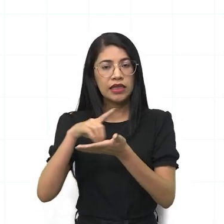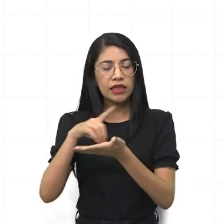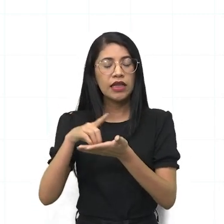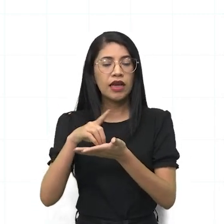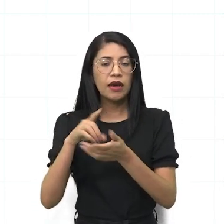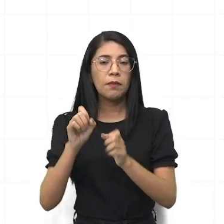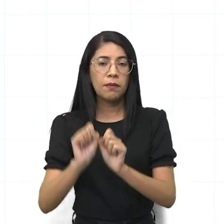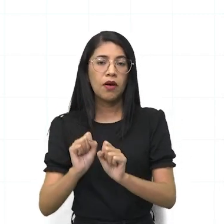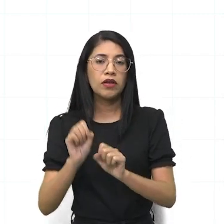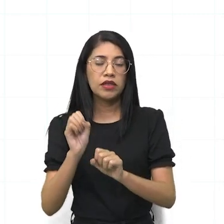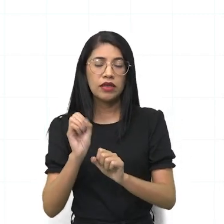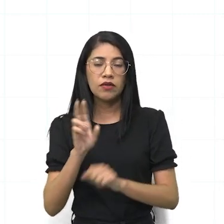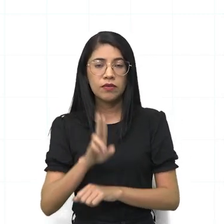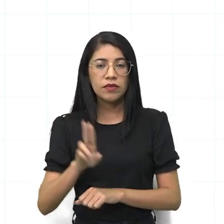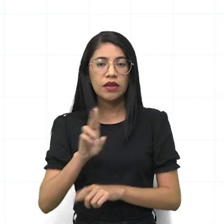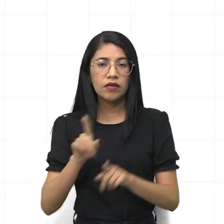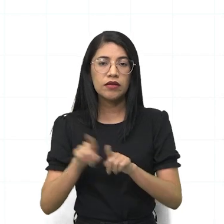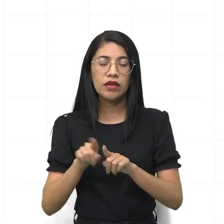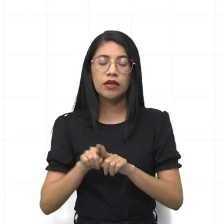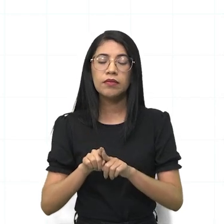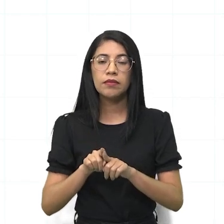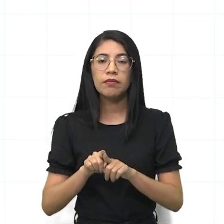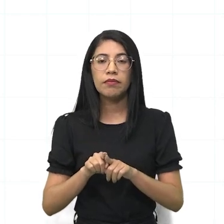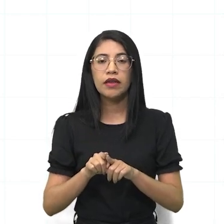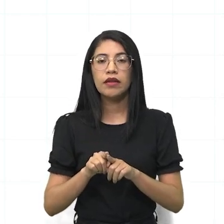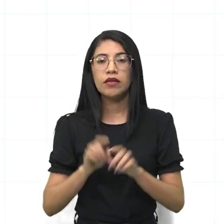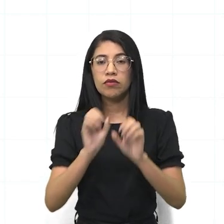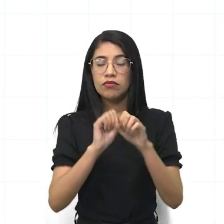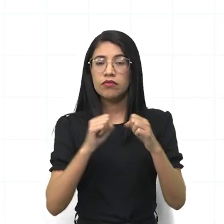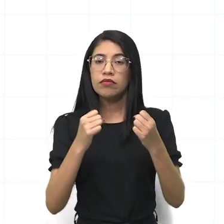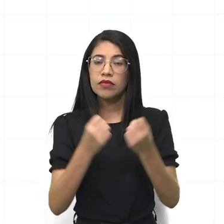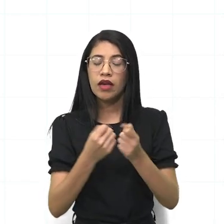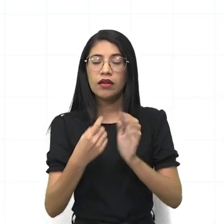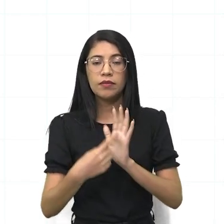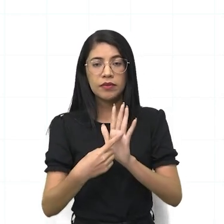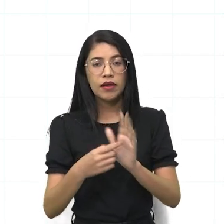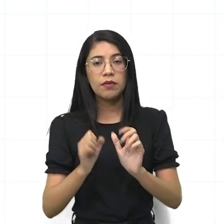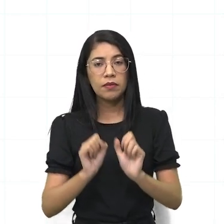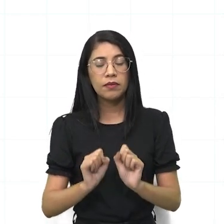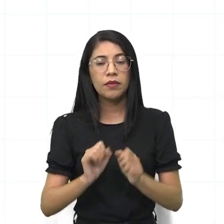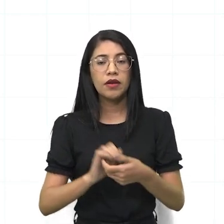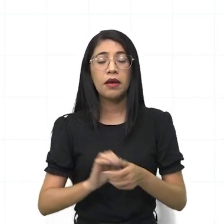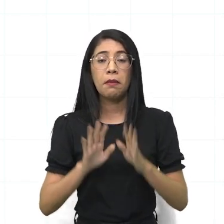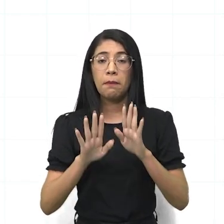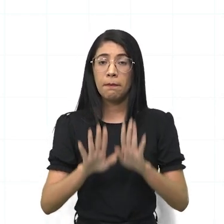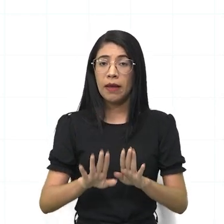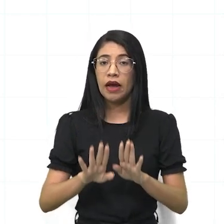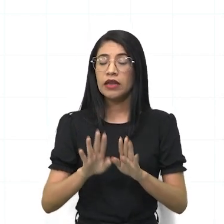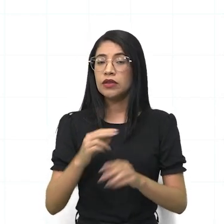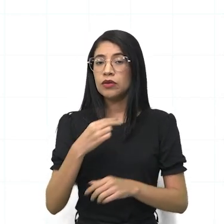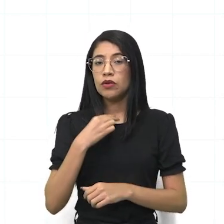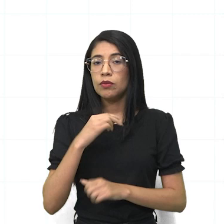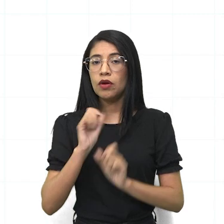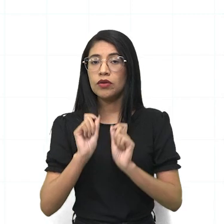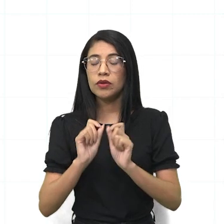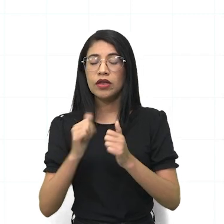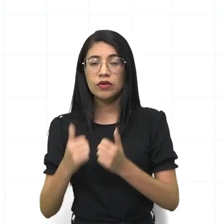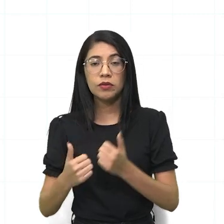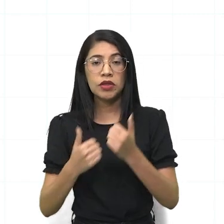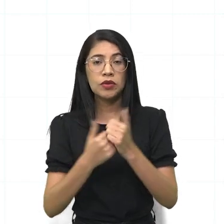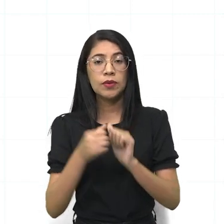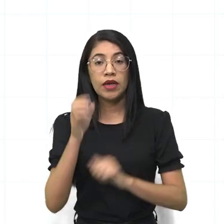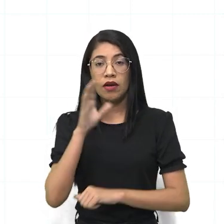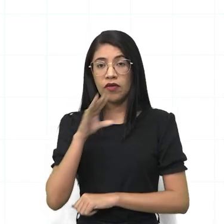né, podem e devem, em algum momento, ser utilizados numa apresentação, desde que não substituam a exposição